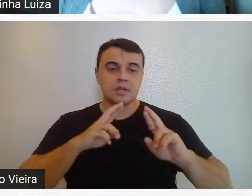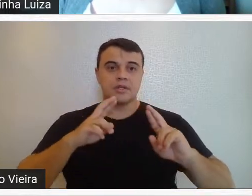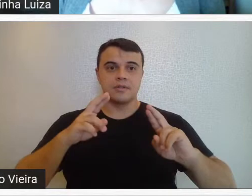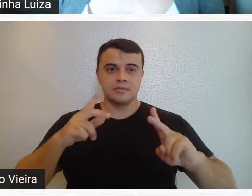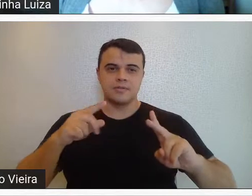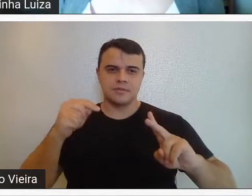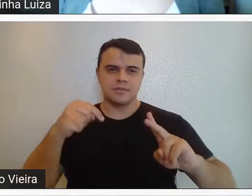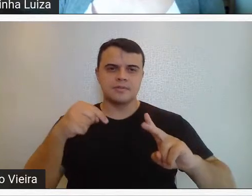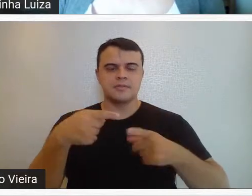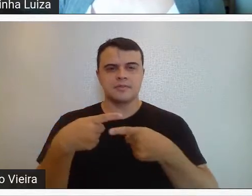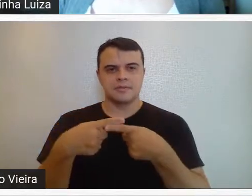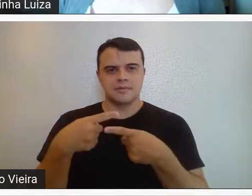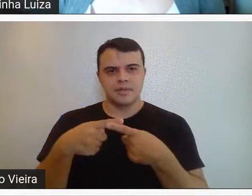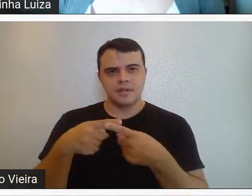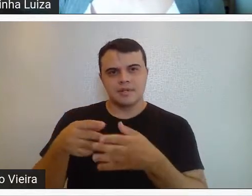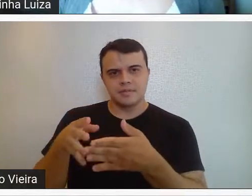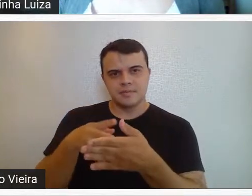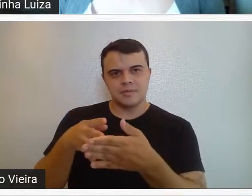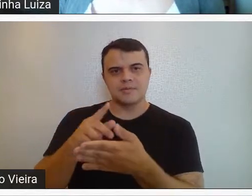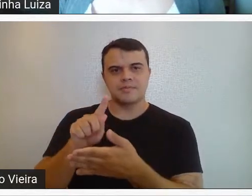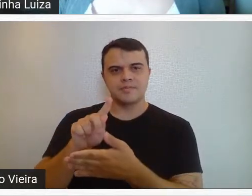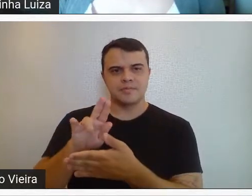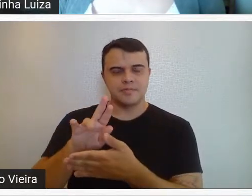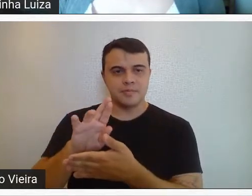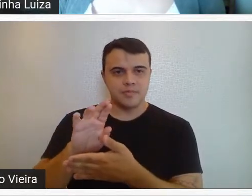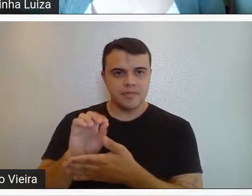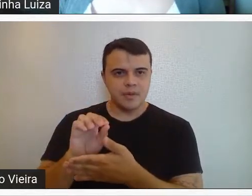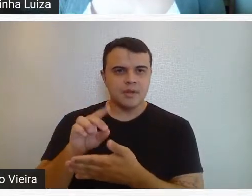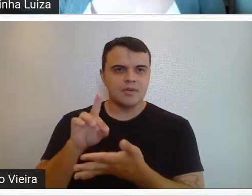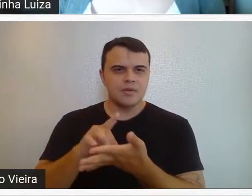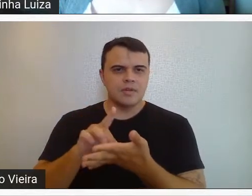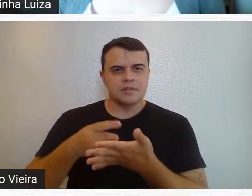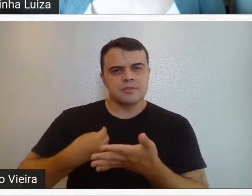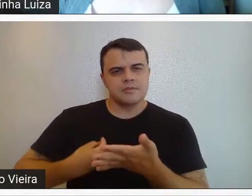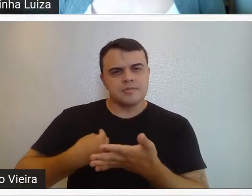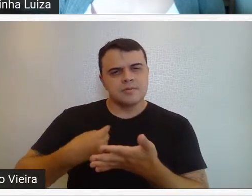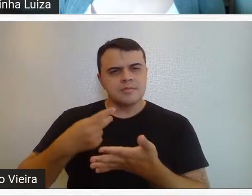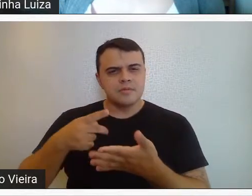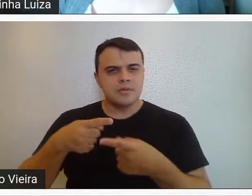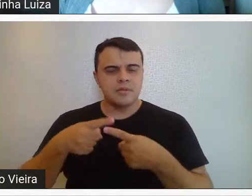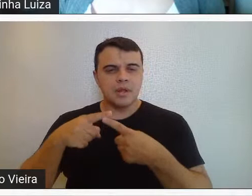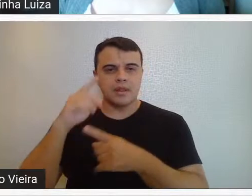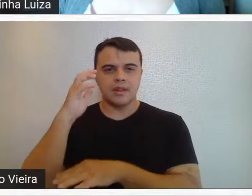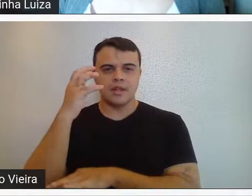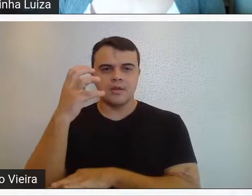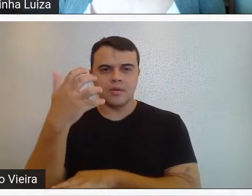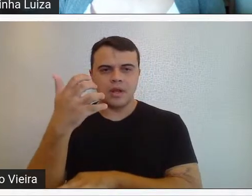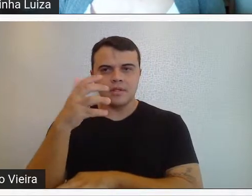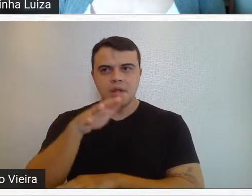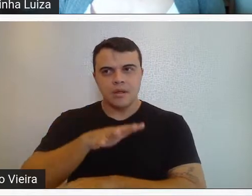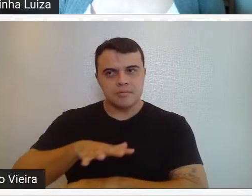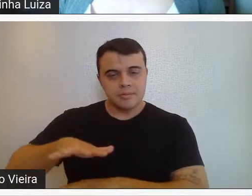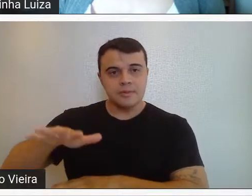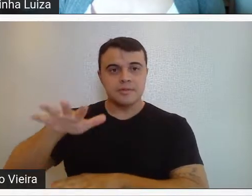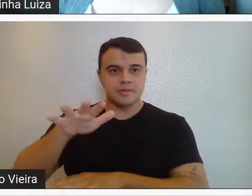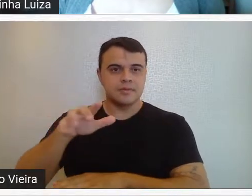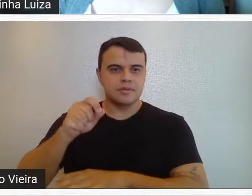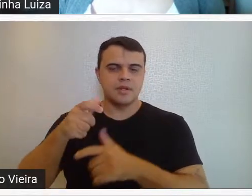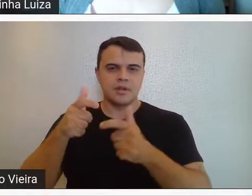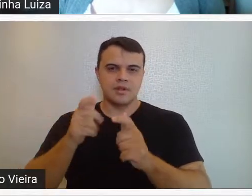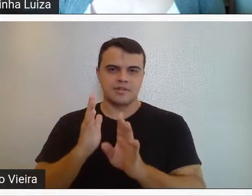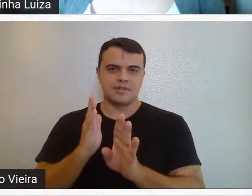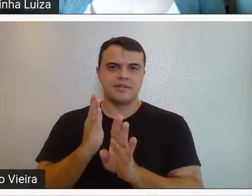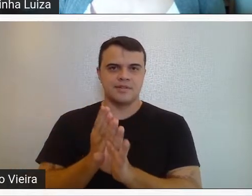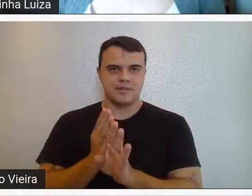da pintura do Guignard, que é esse envolvimento dele com a natureza, com a paisagem, e esse encontro